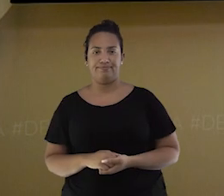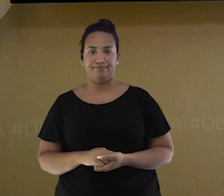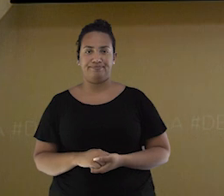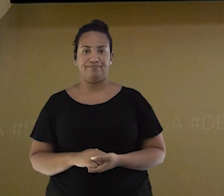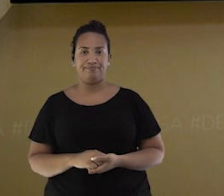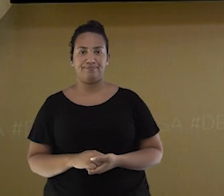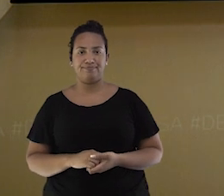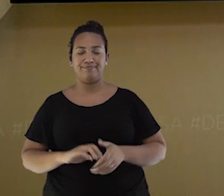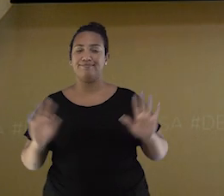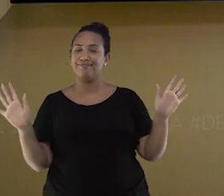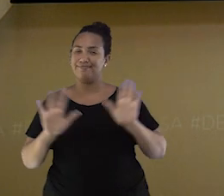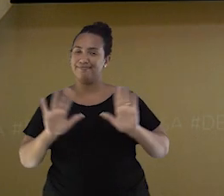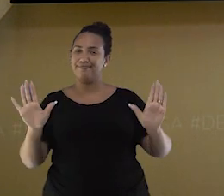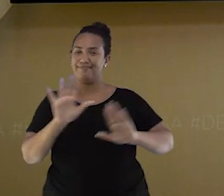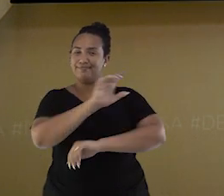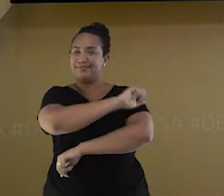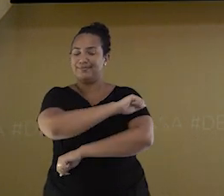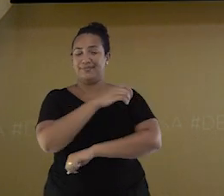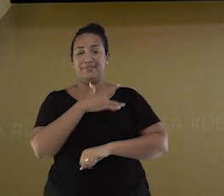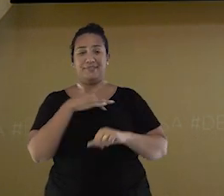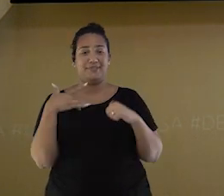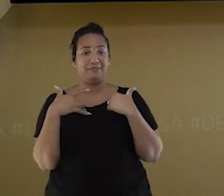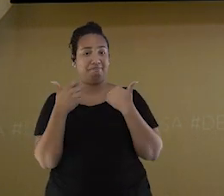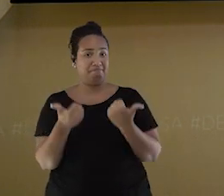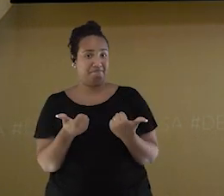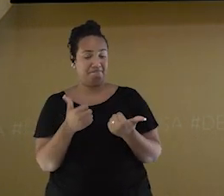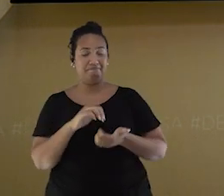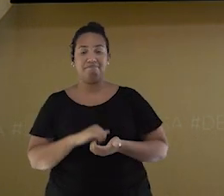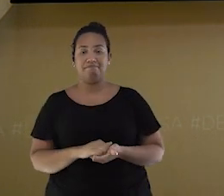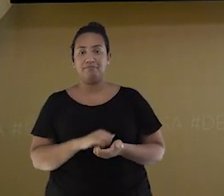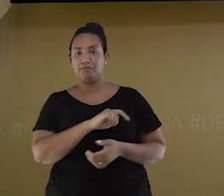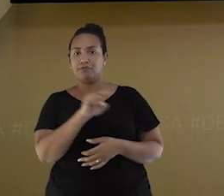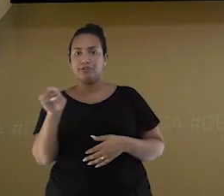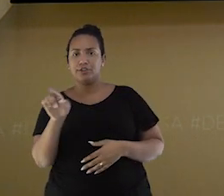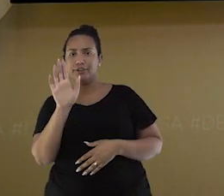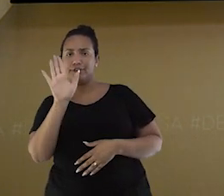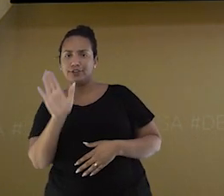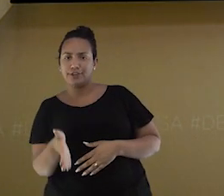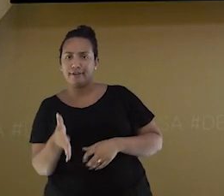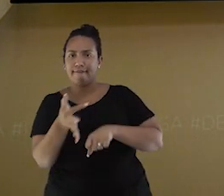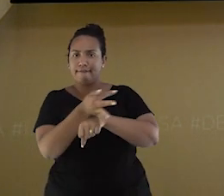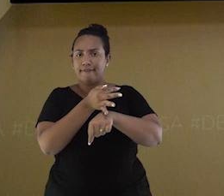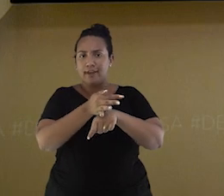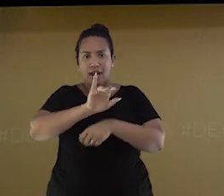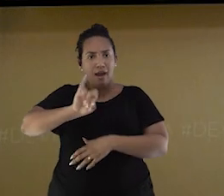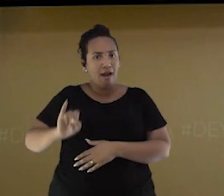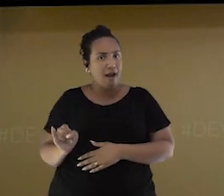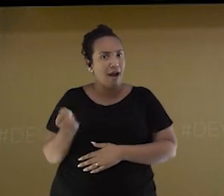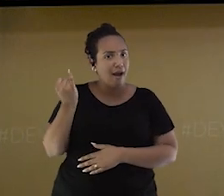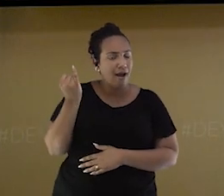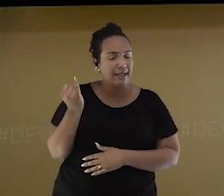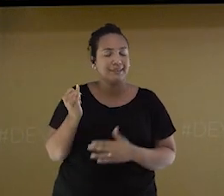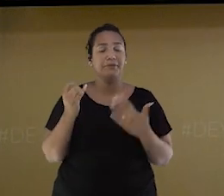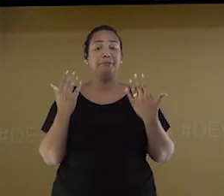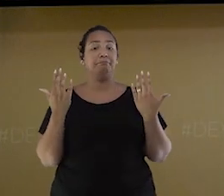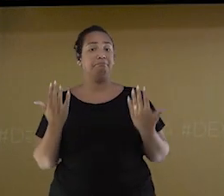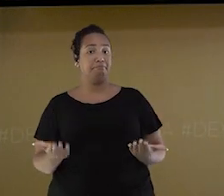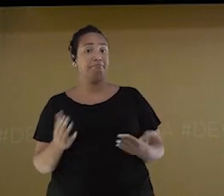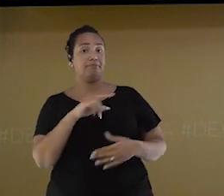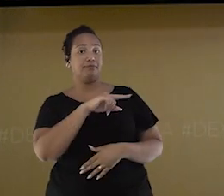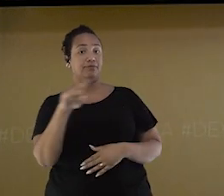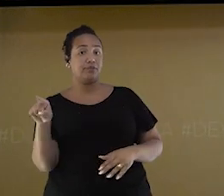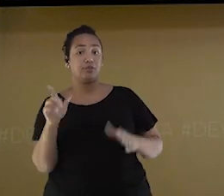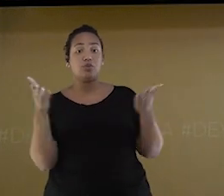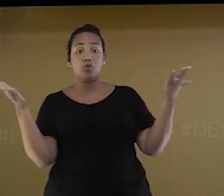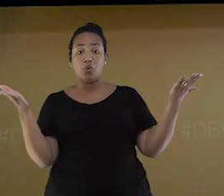Olá estudantes, tudo bem com vocês? Já estão curtindo muitas férias por aí? Então que tal aprender